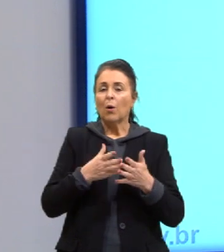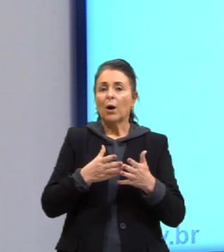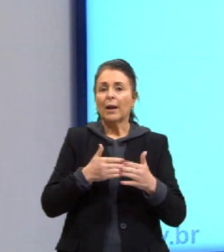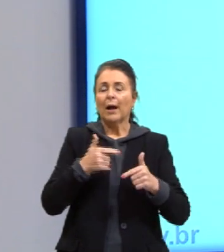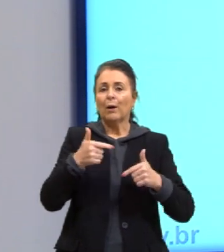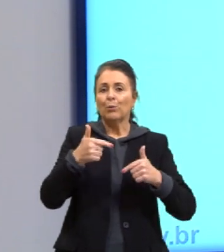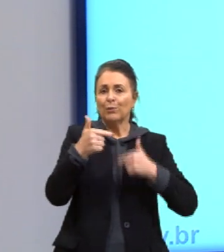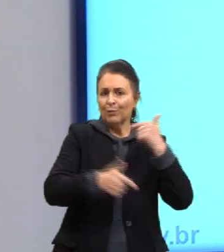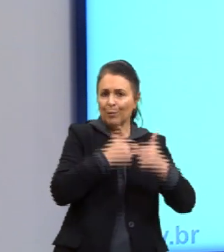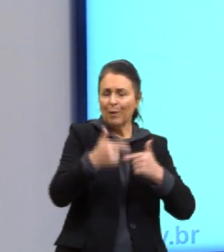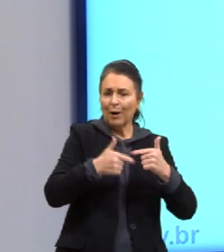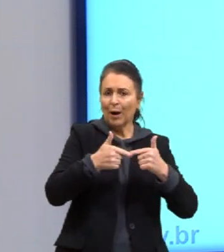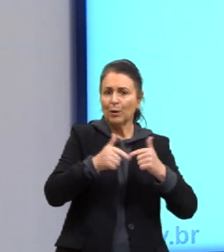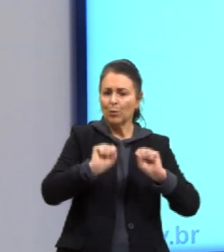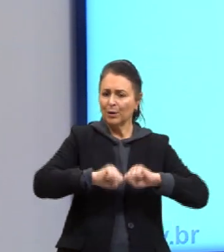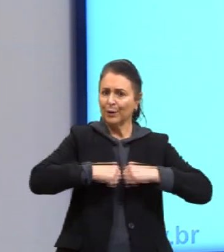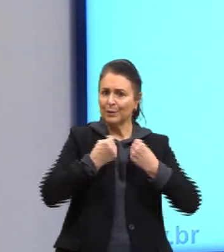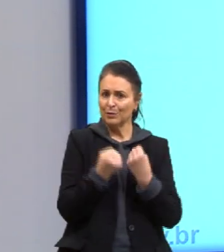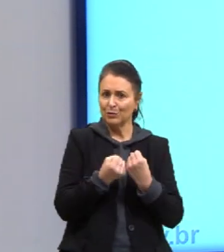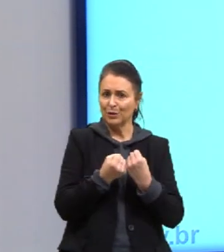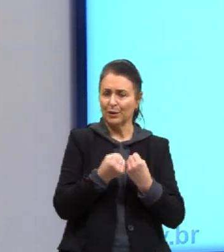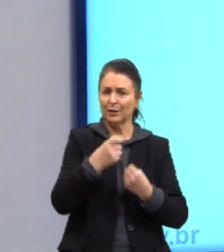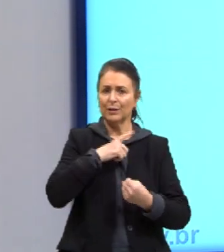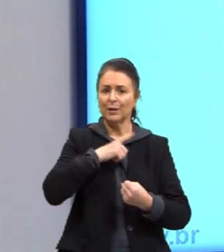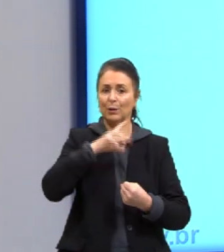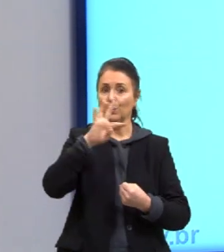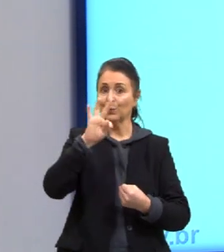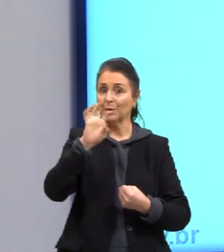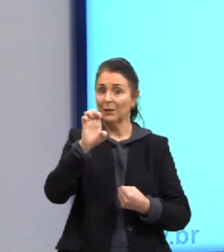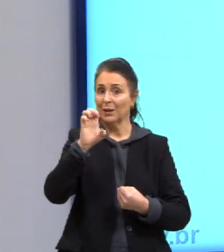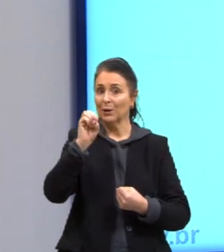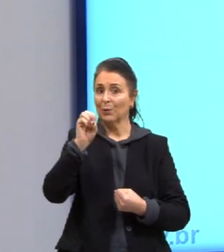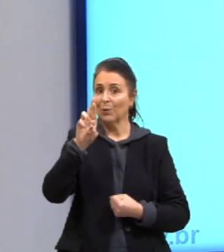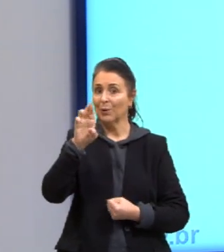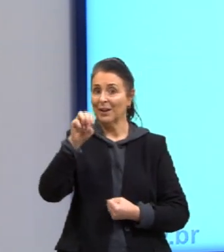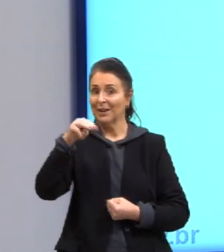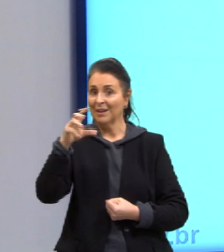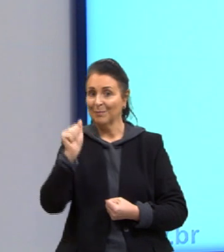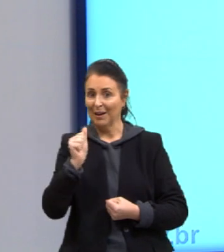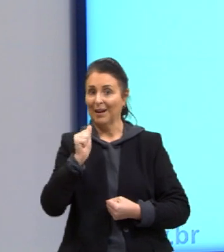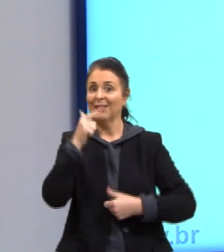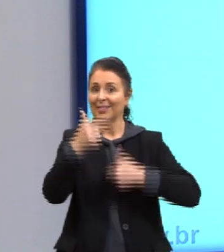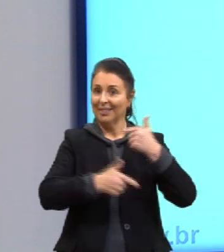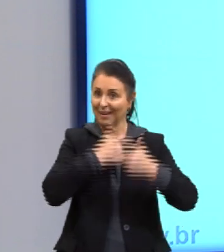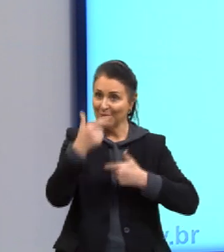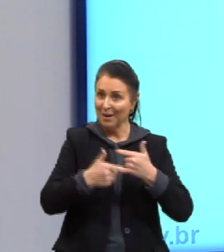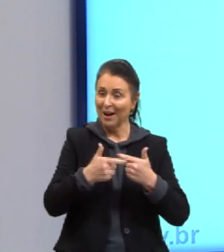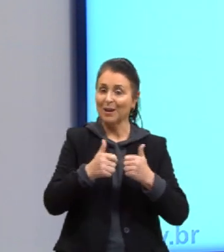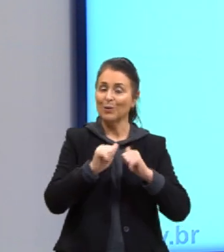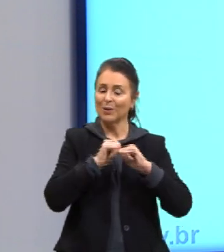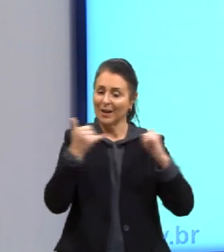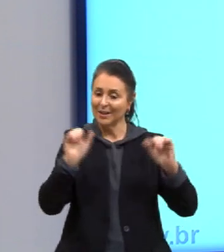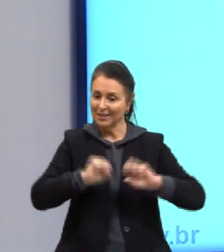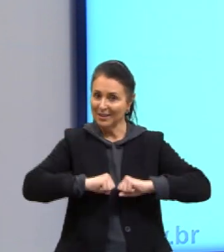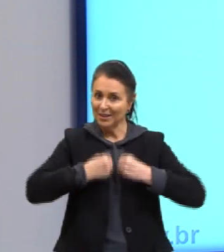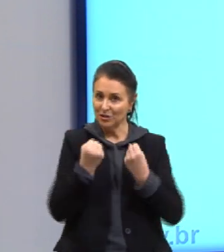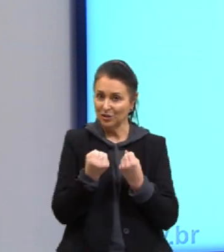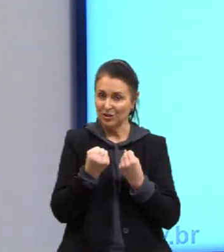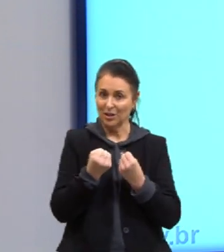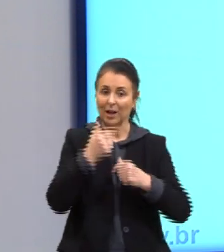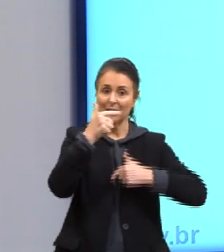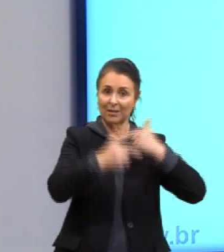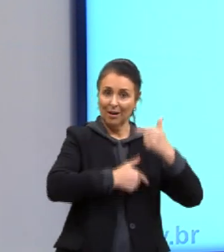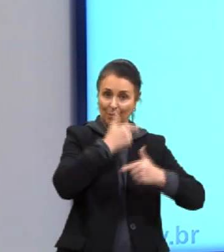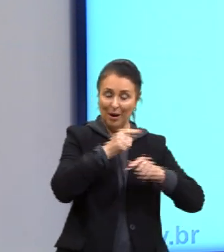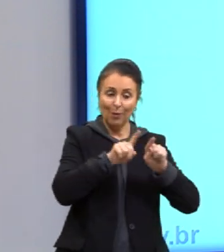-energia, ele é muito importante, aparece muito no Enem. Certo? Ele aparece muito. Onde o trabalho é igual à variação